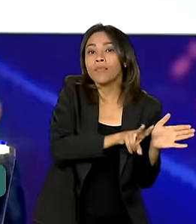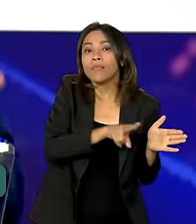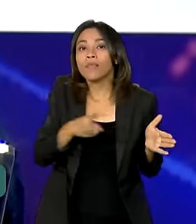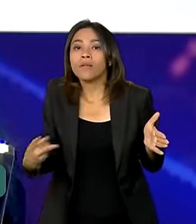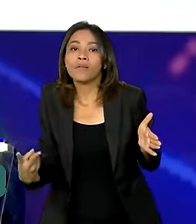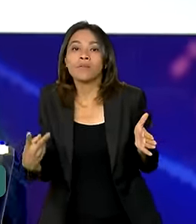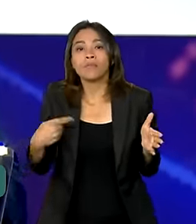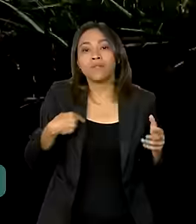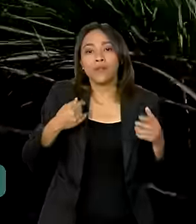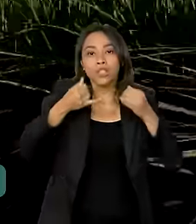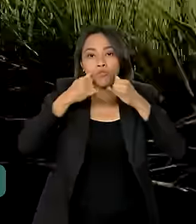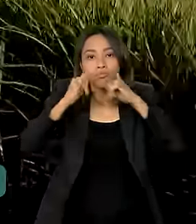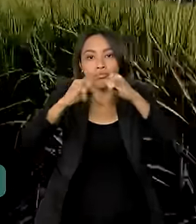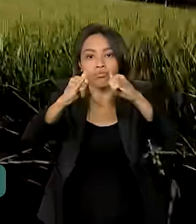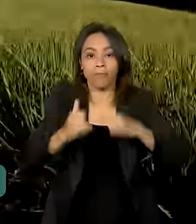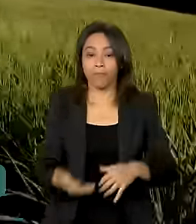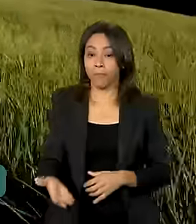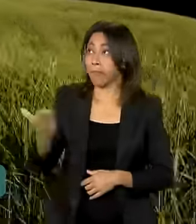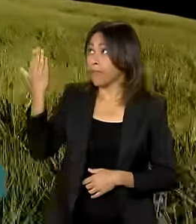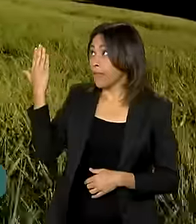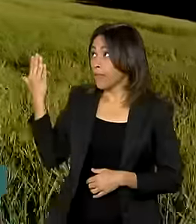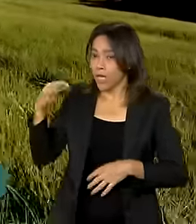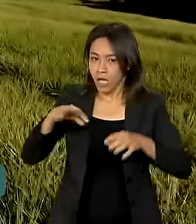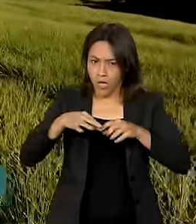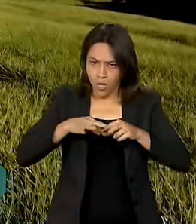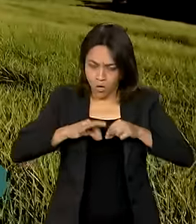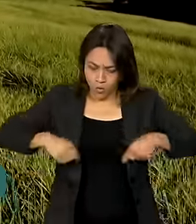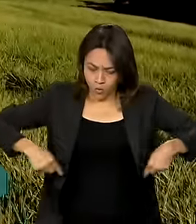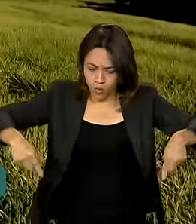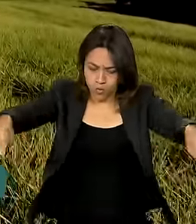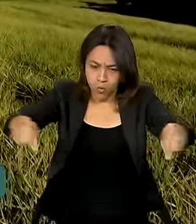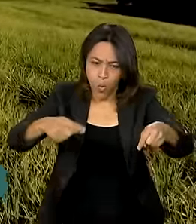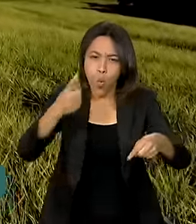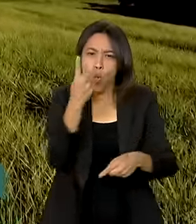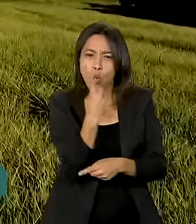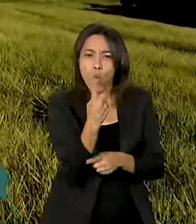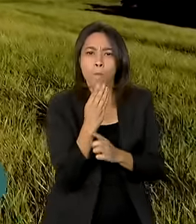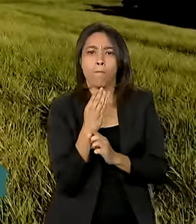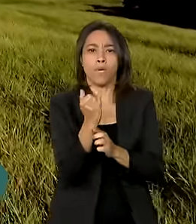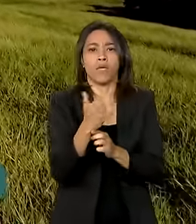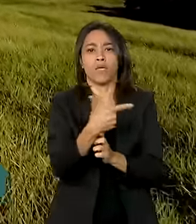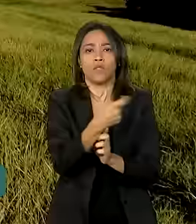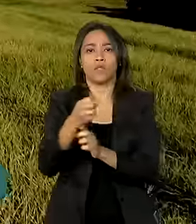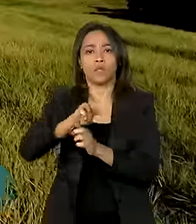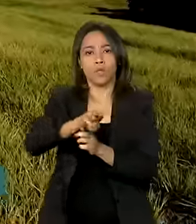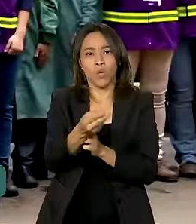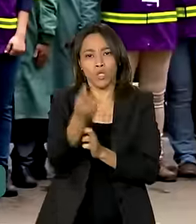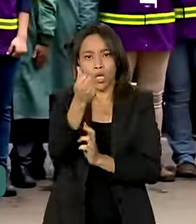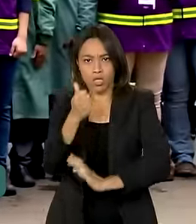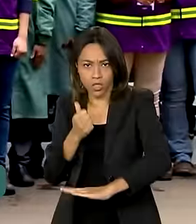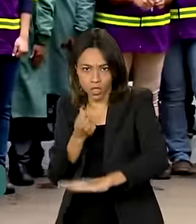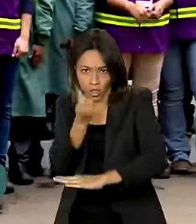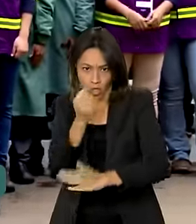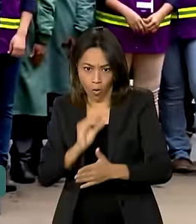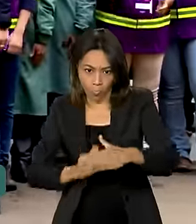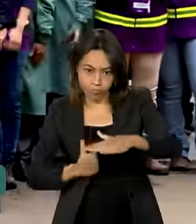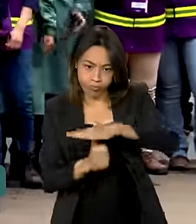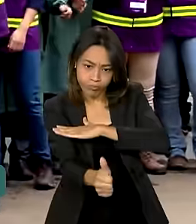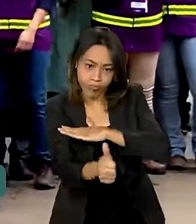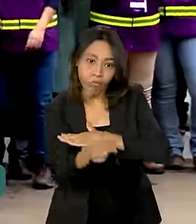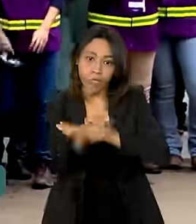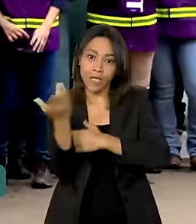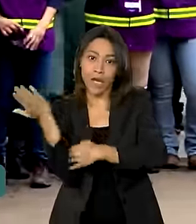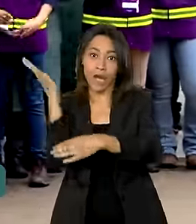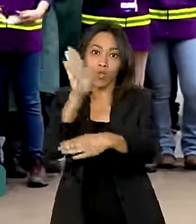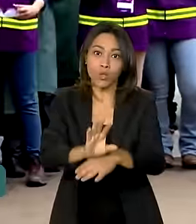energética. A planta recebeu investimento de mais de 1 bilhão e 200 milhões de reais e contribuiu para a geração